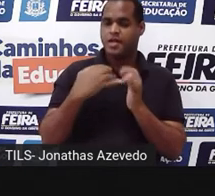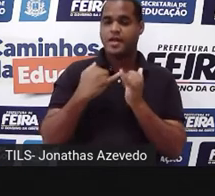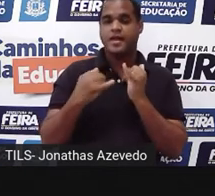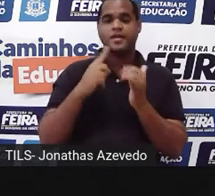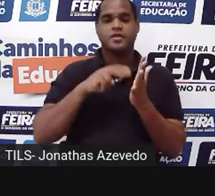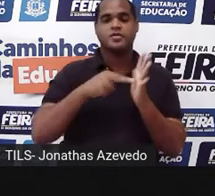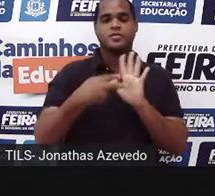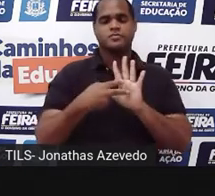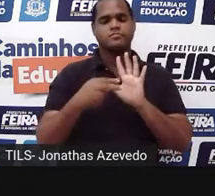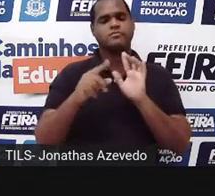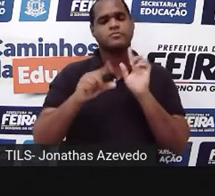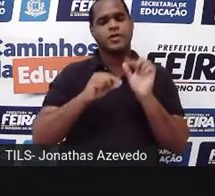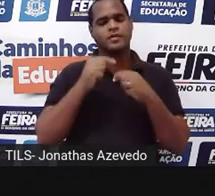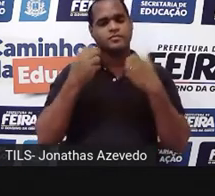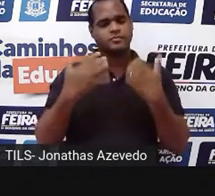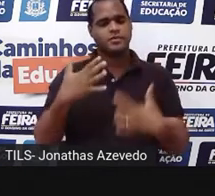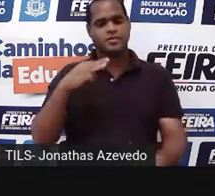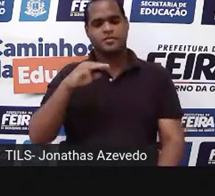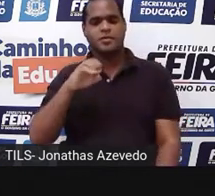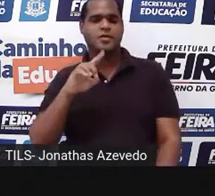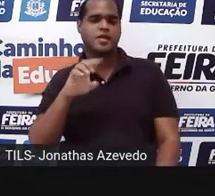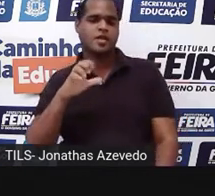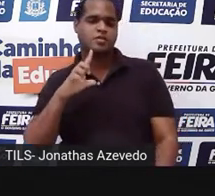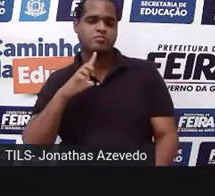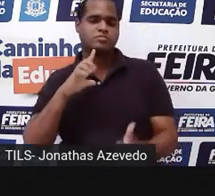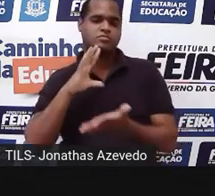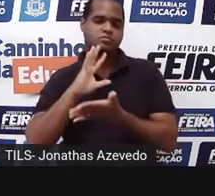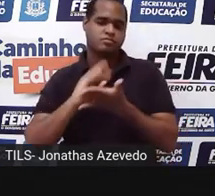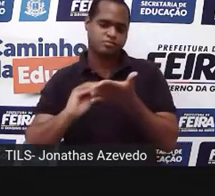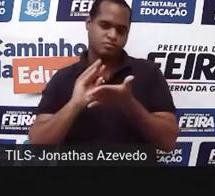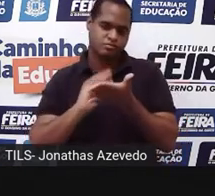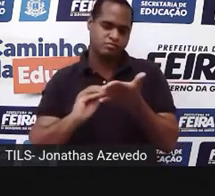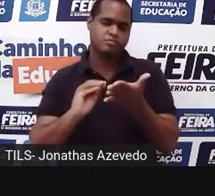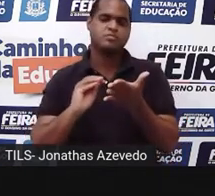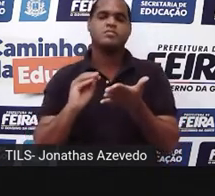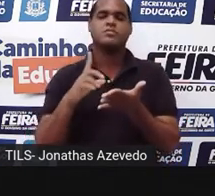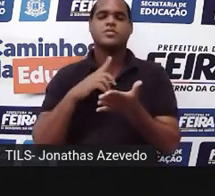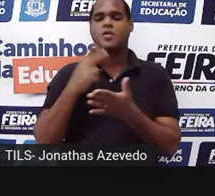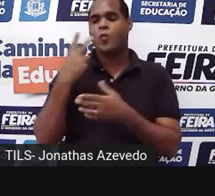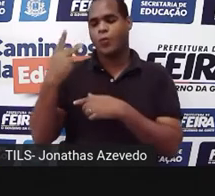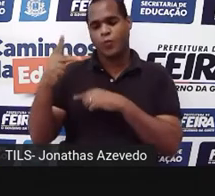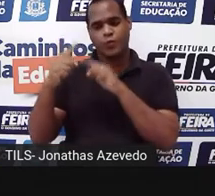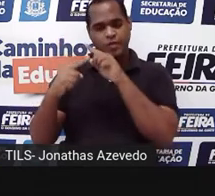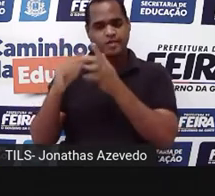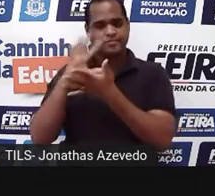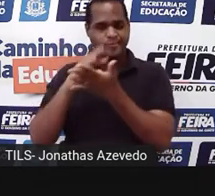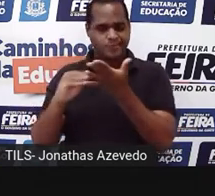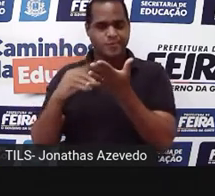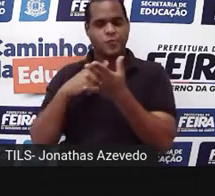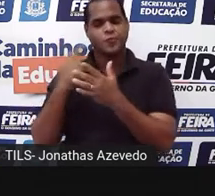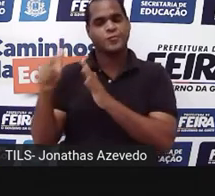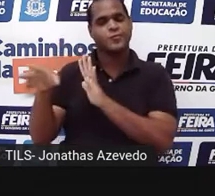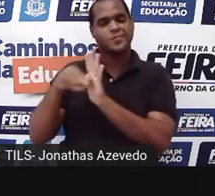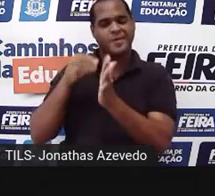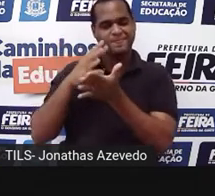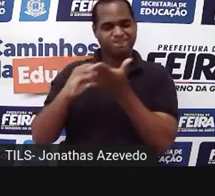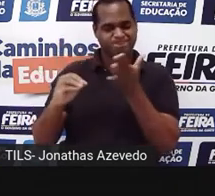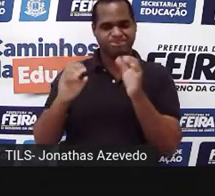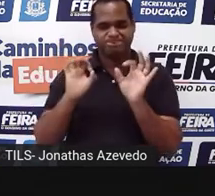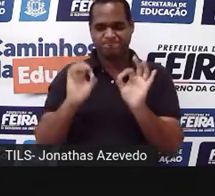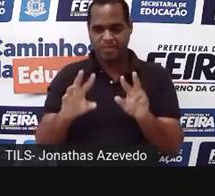significado, modelo e imitação. A gente escolhe um como modelo e o outro vai ser a imitação. Tá bom?